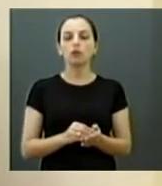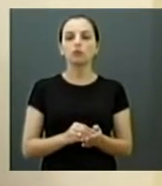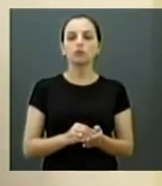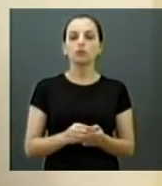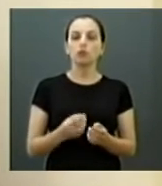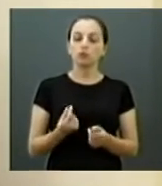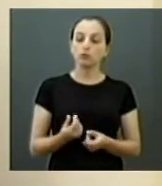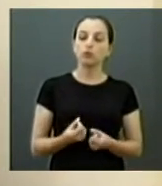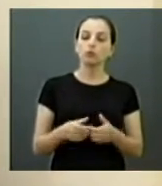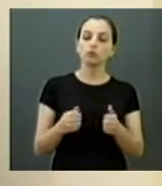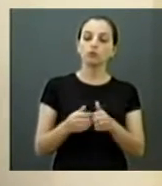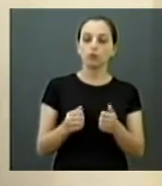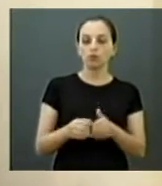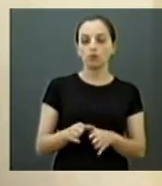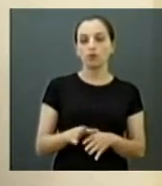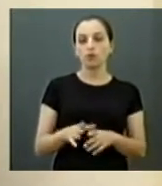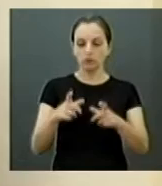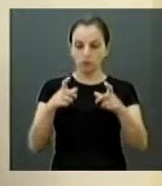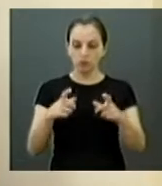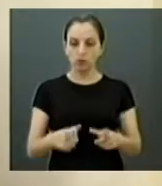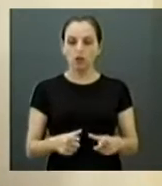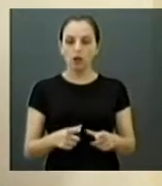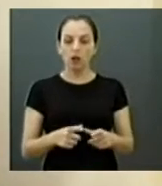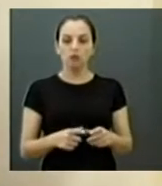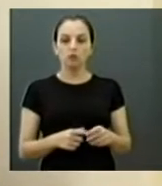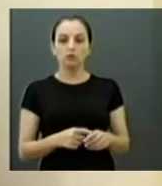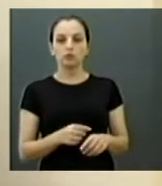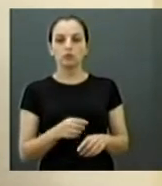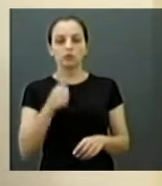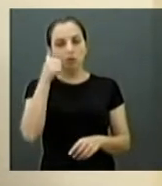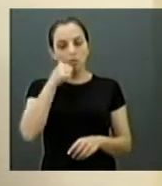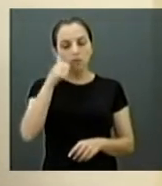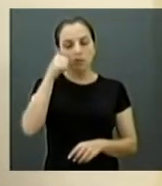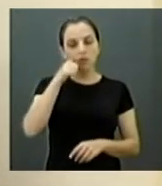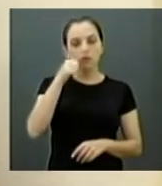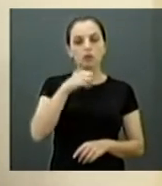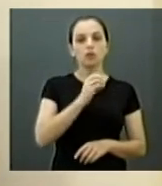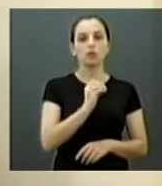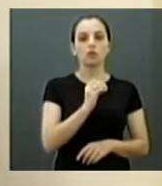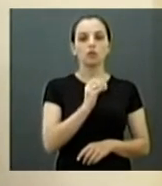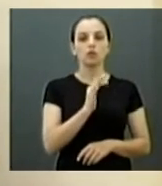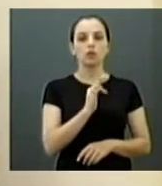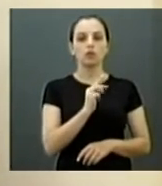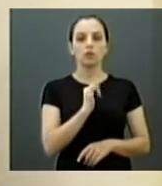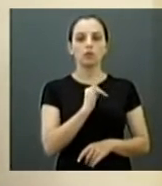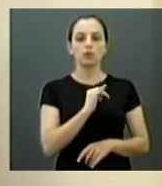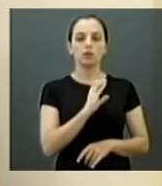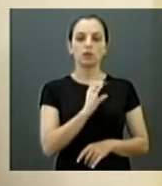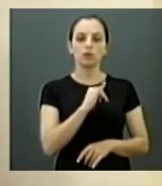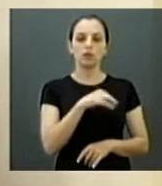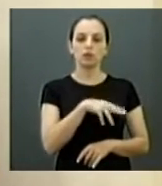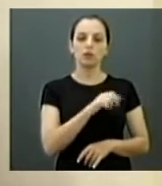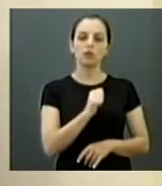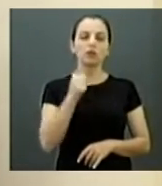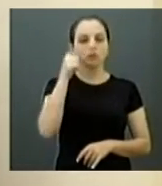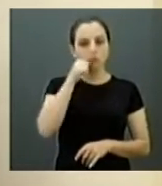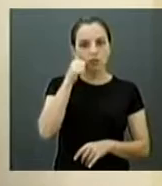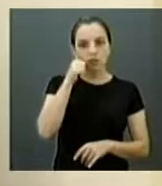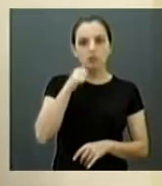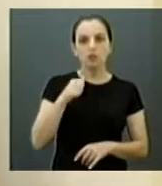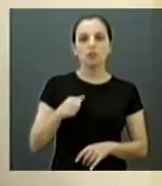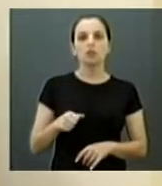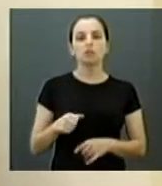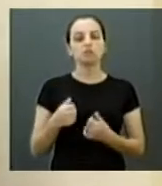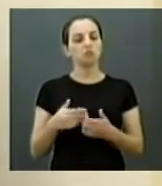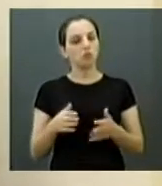crianças e jovens que vêm de situação de risco. Menos da metade está frequentando porque não tem como chegar. Lá em Nossa Senhora das